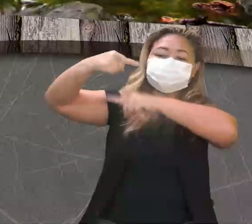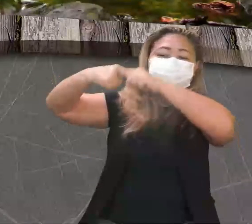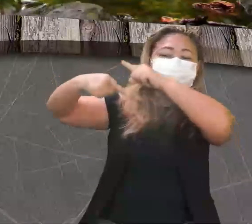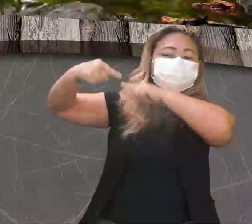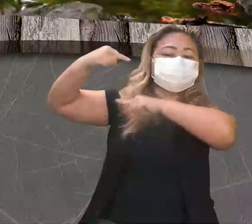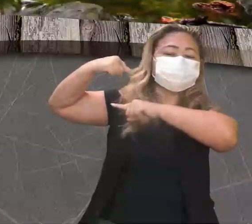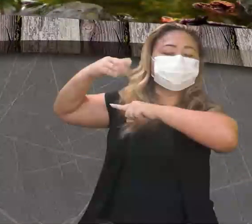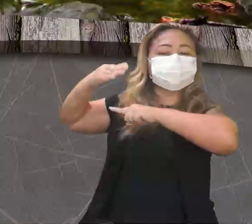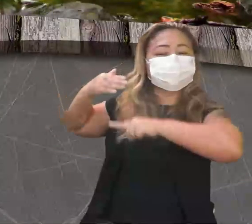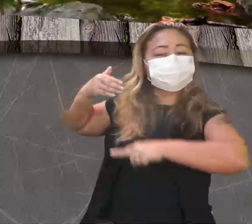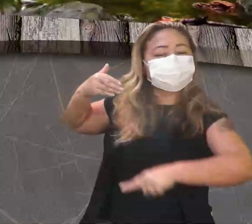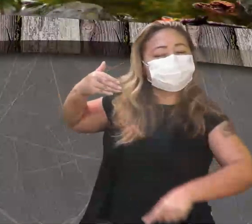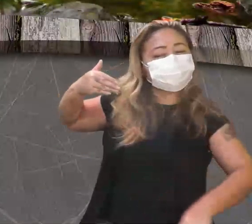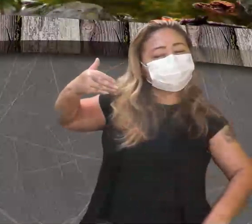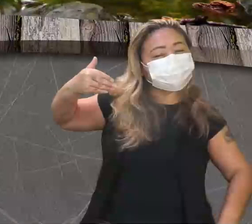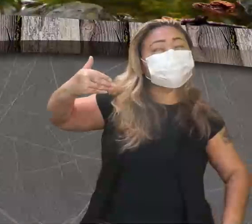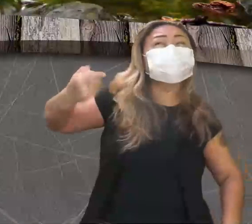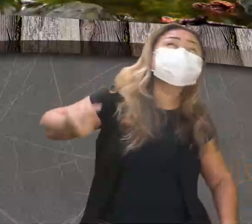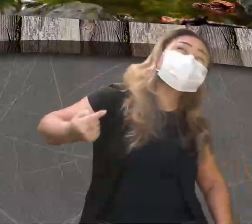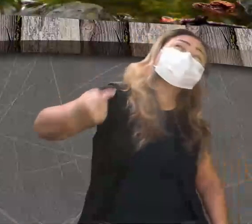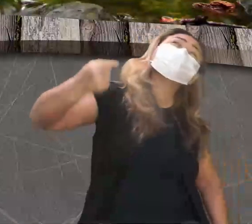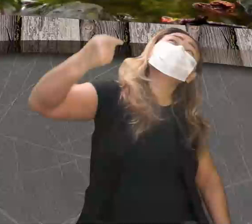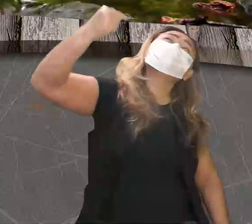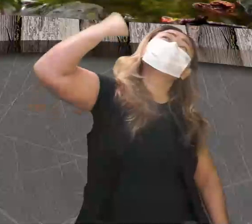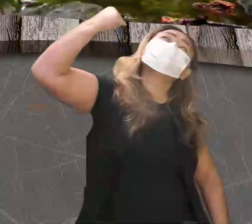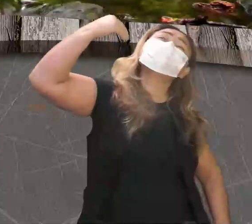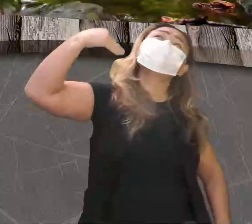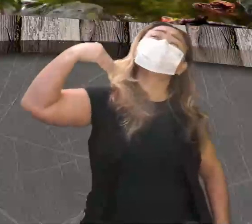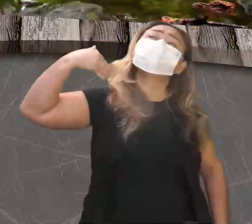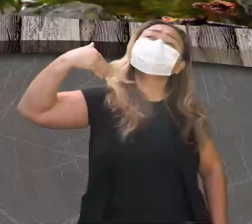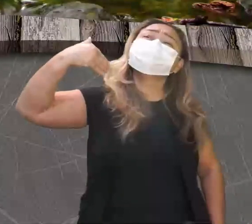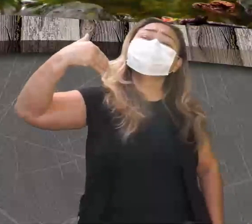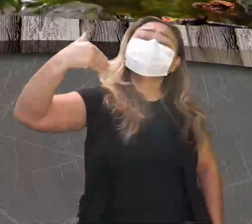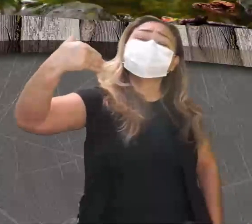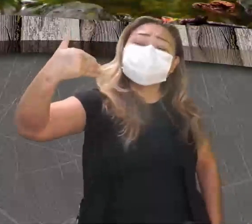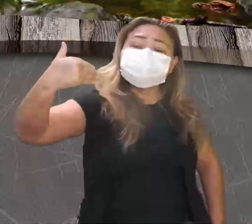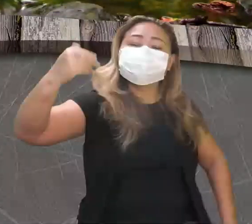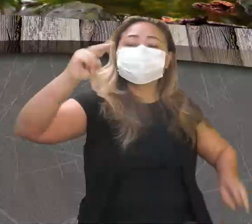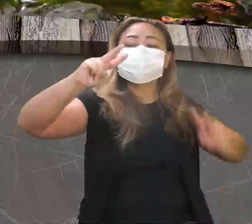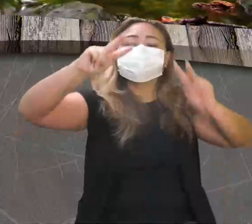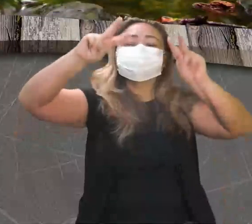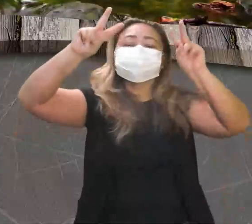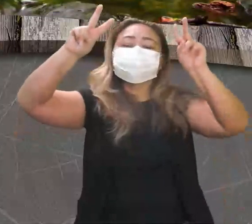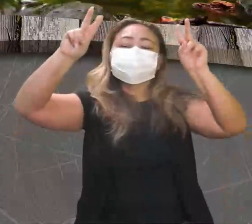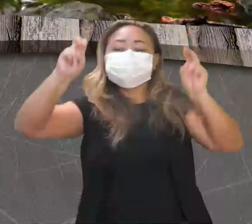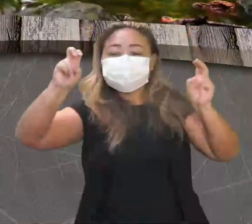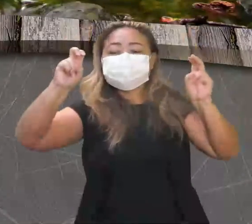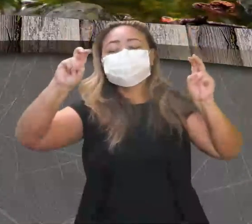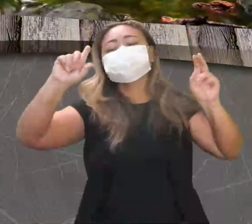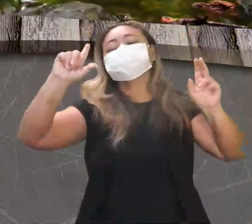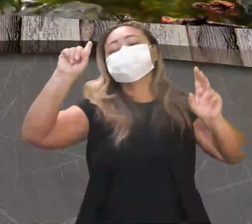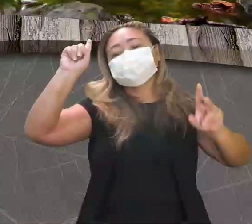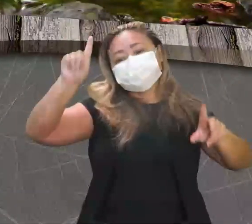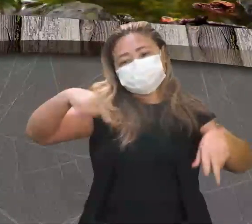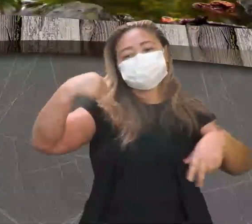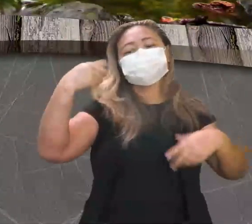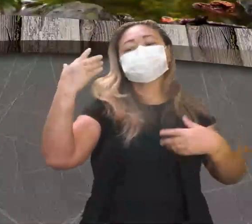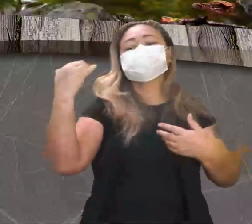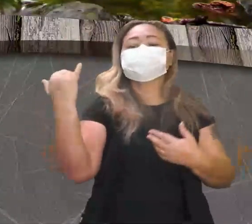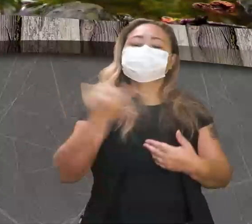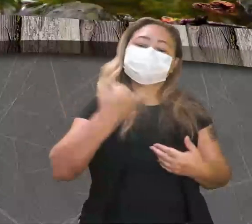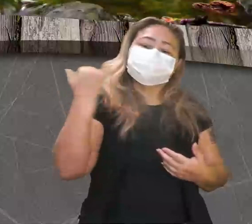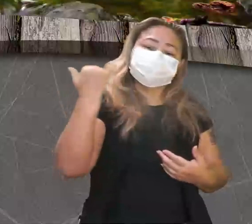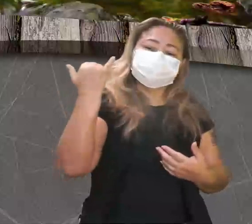né? Aqueles que iniciaram um determinado assunto, né? E que foram muito importantes,